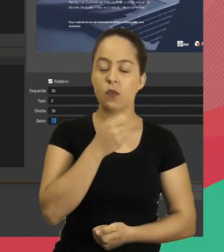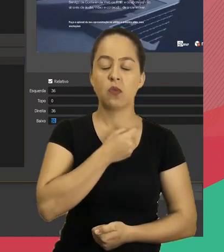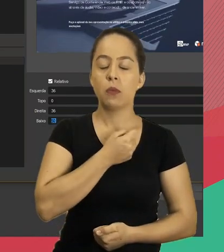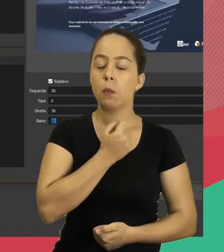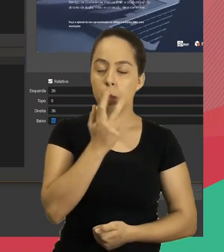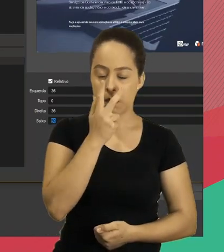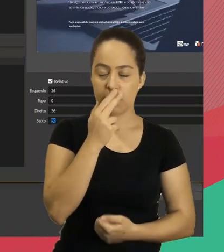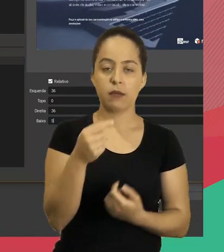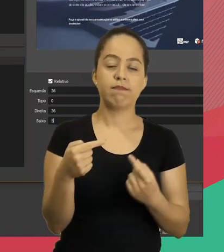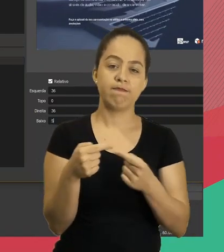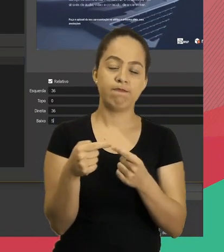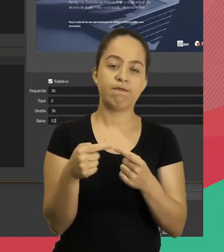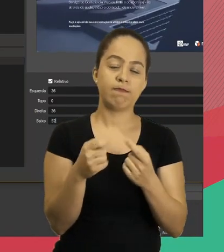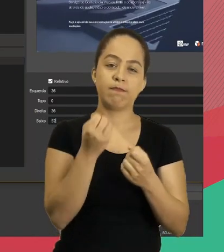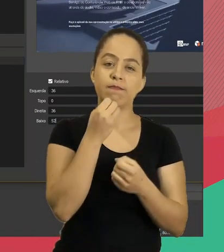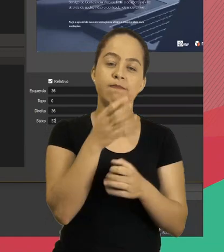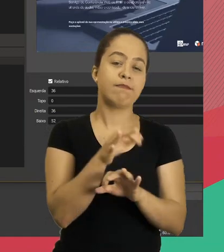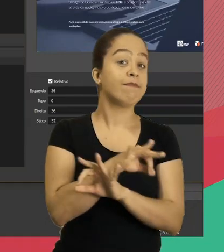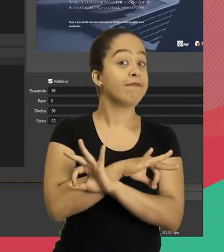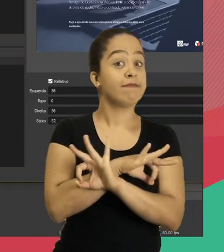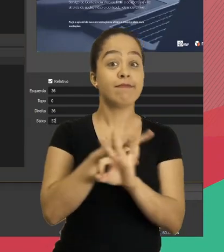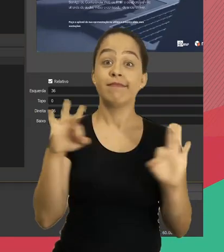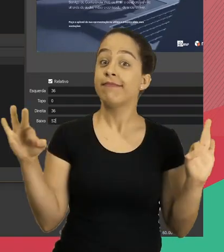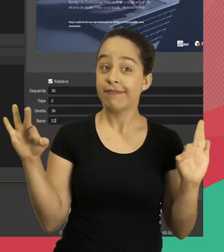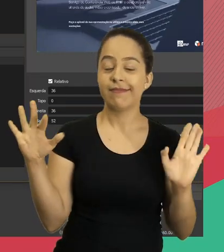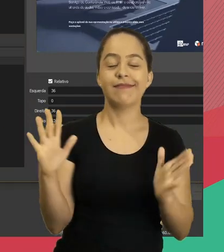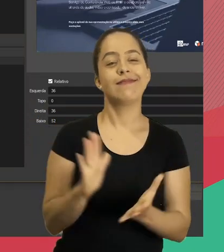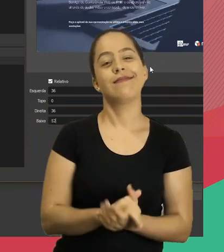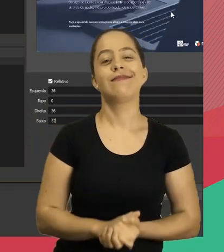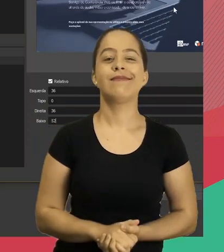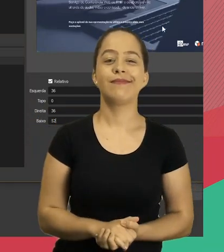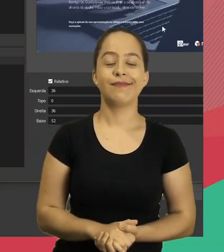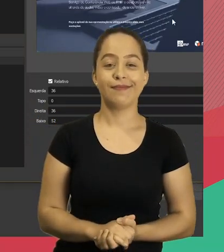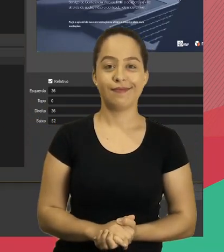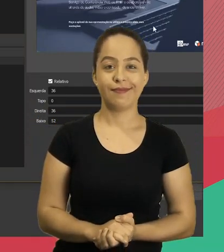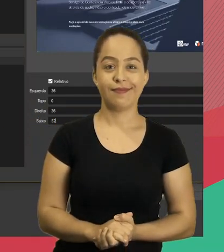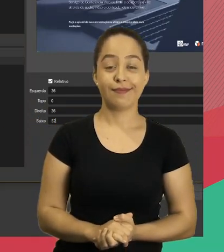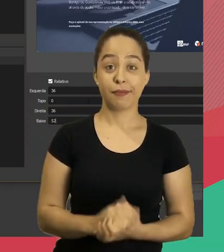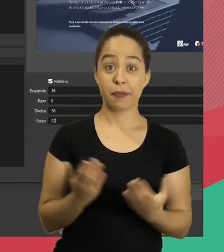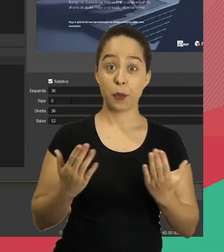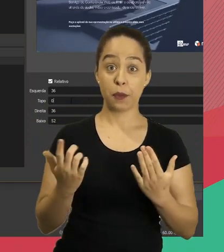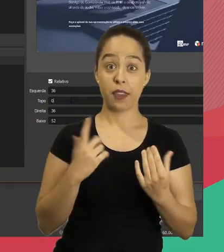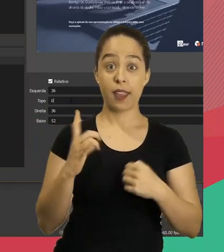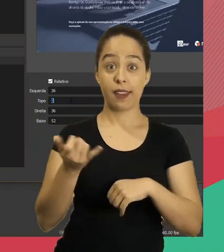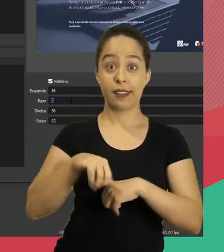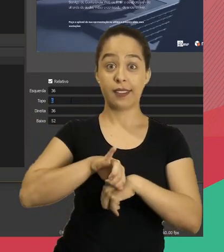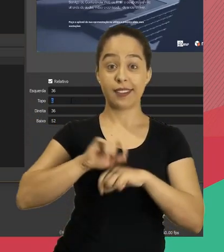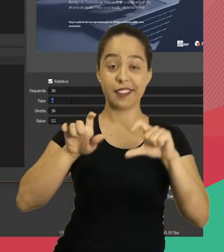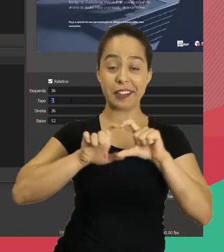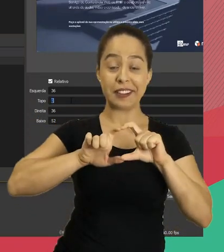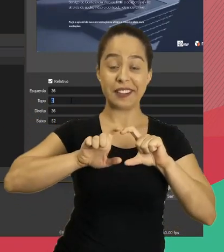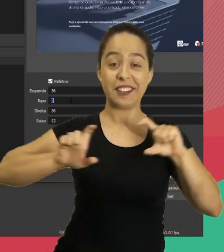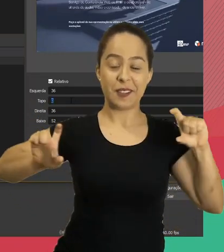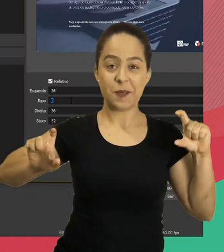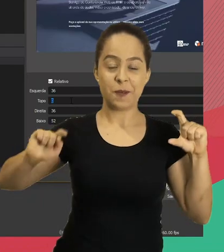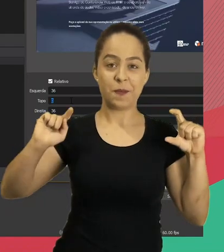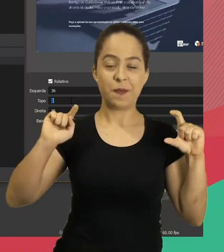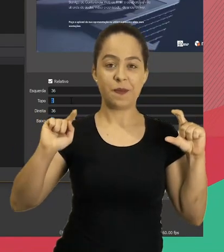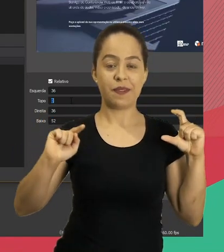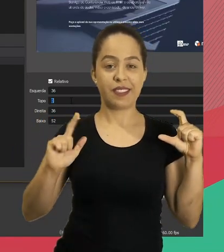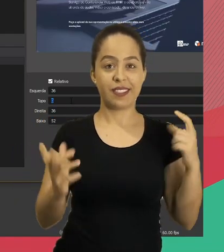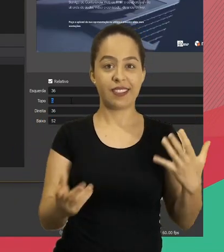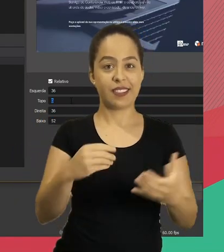50. foi suficiente. 52. Ótimo. E agora no